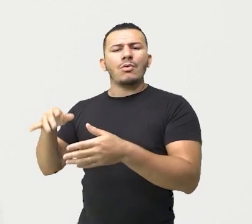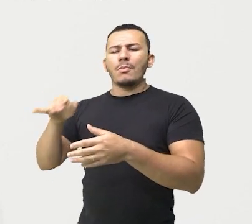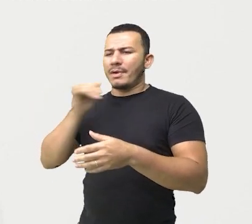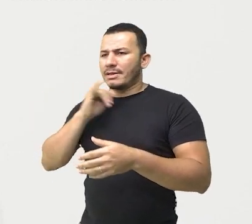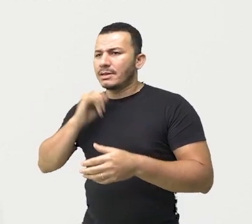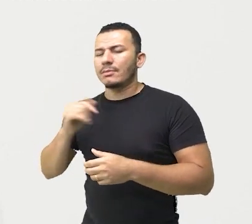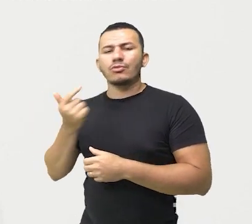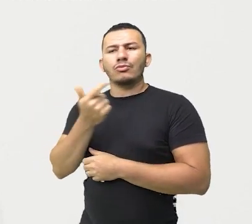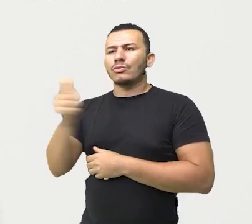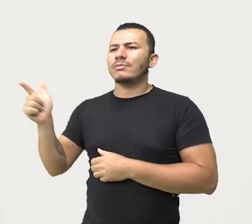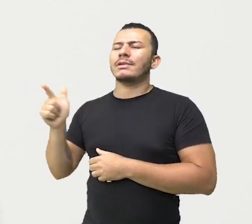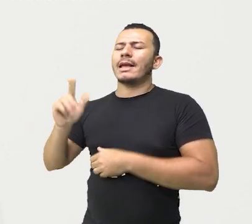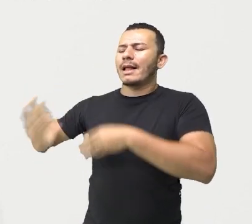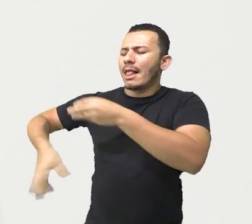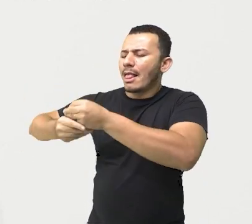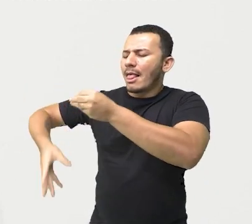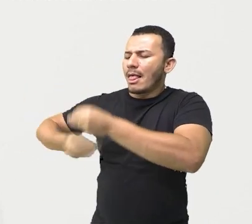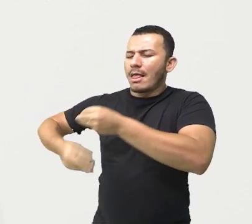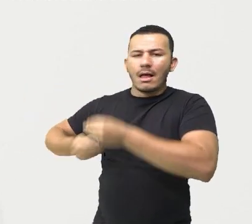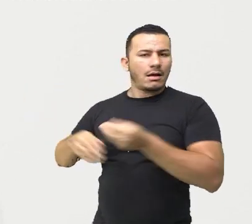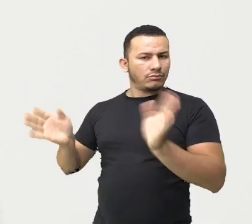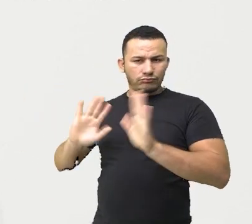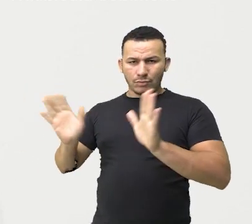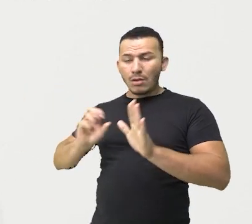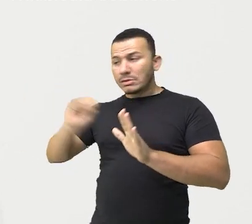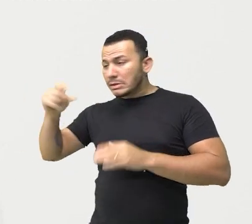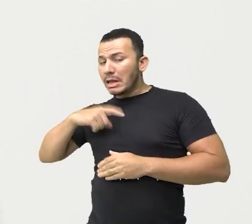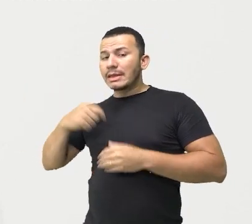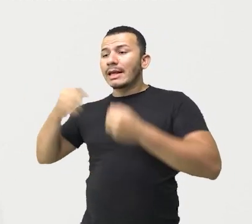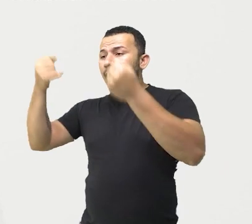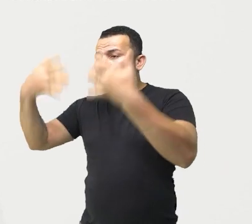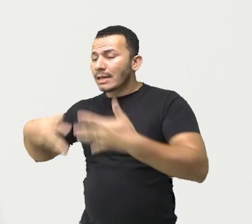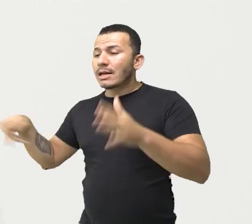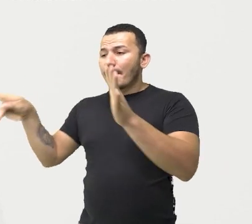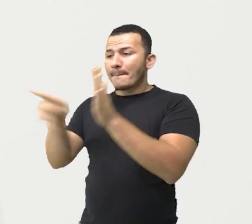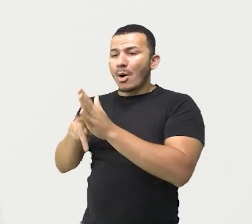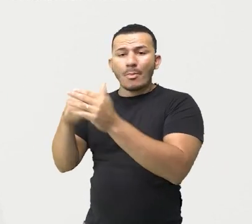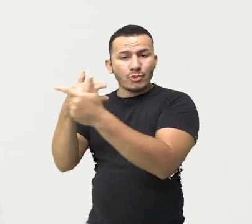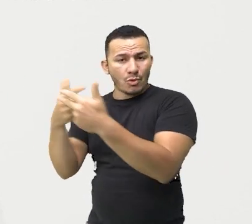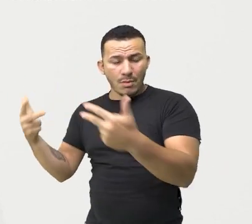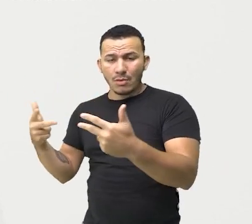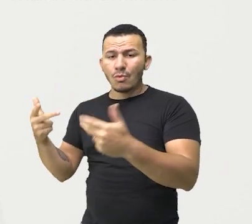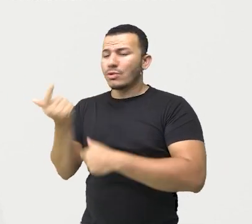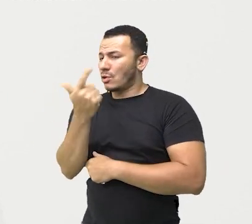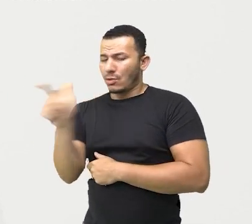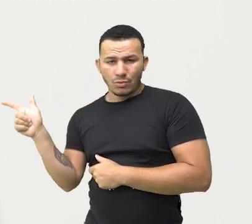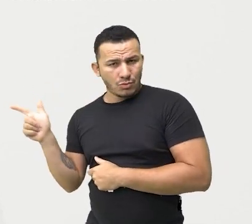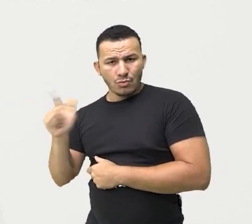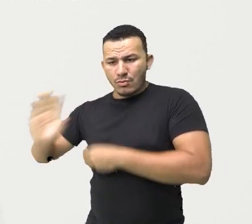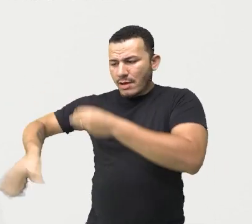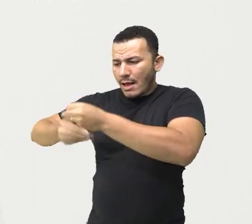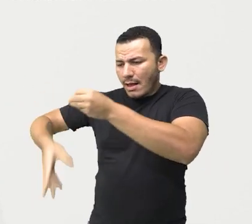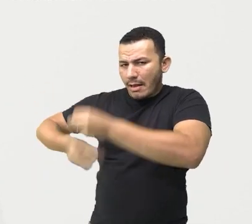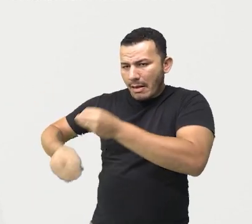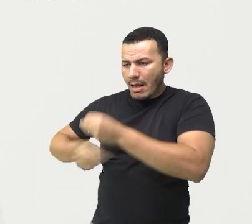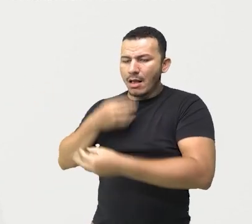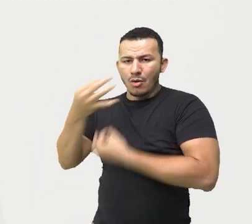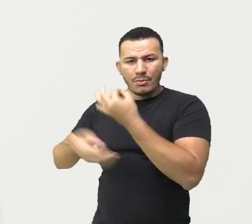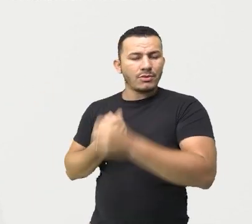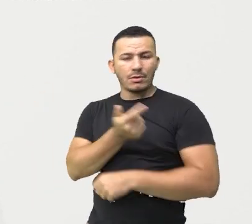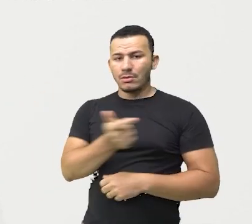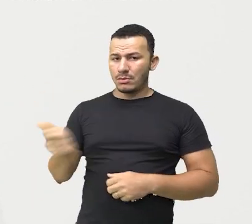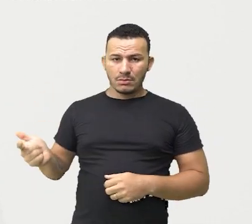características concretas e físicas de algo, sem, olha só, sem atribuir juízo de valor,